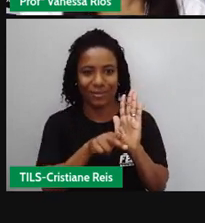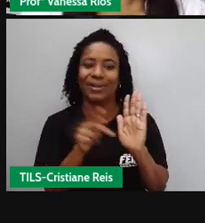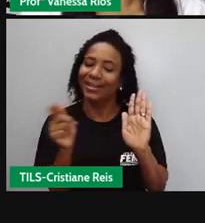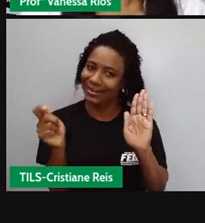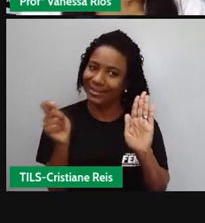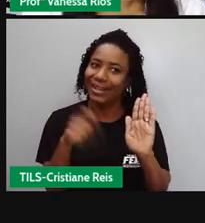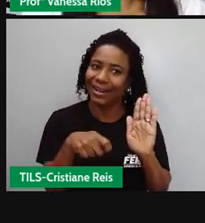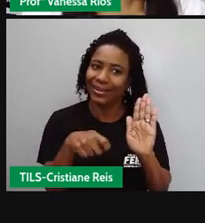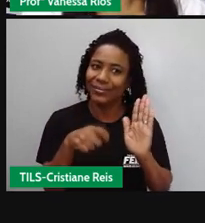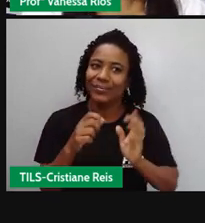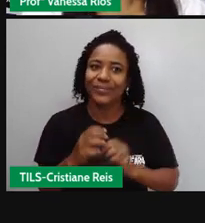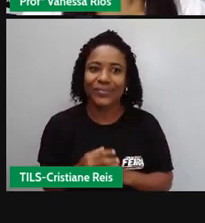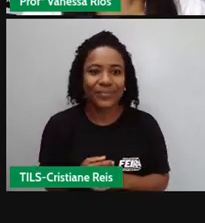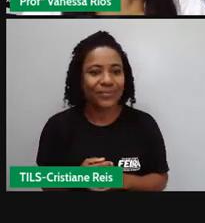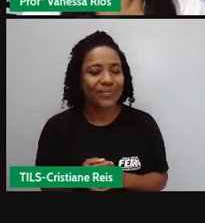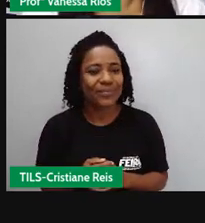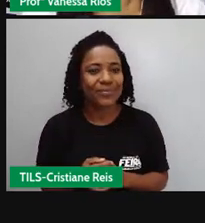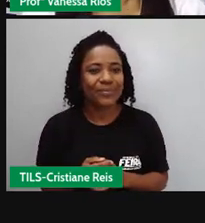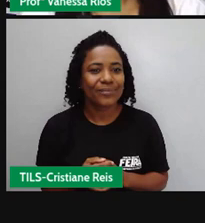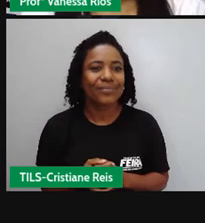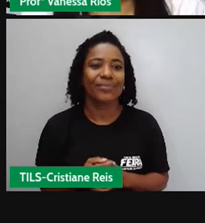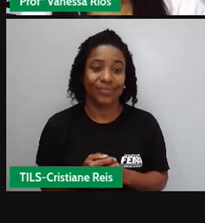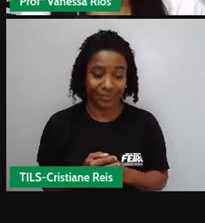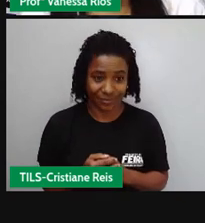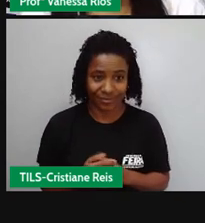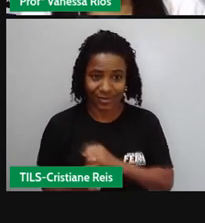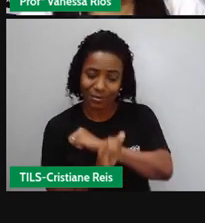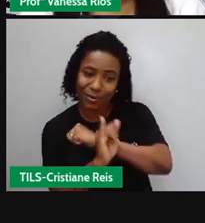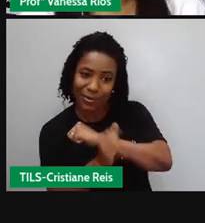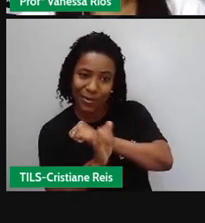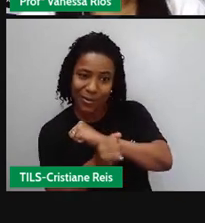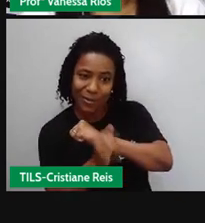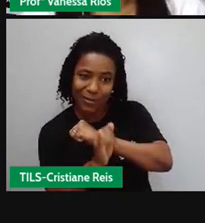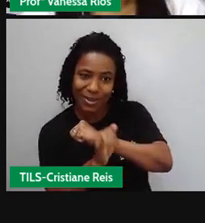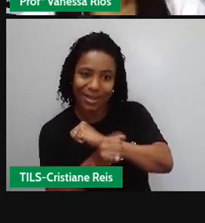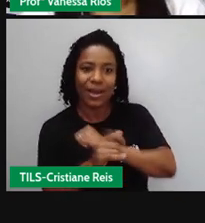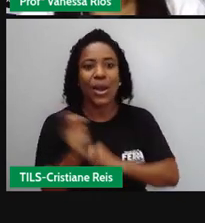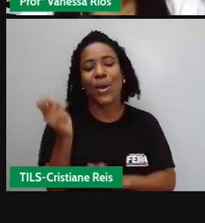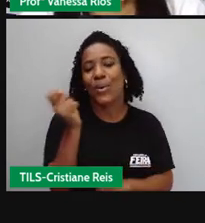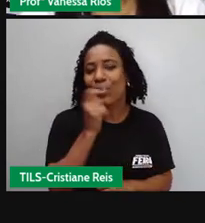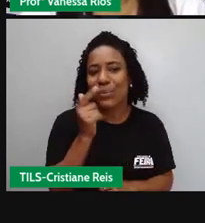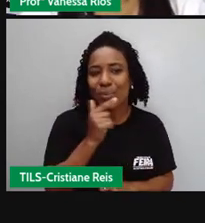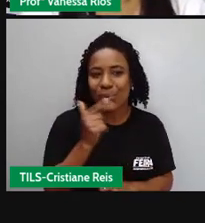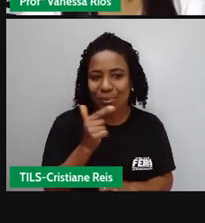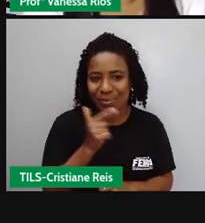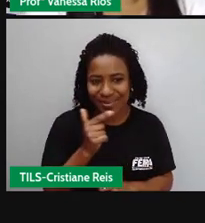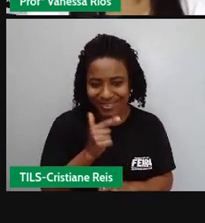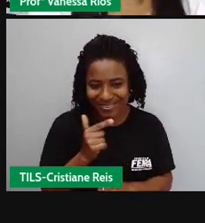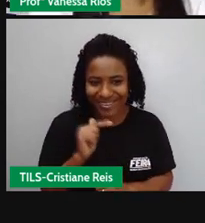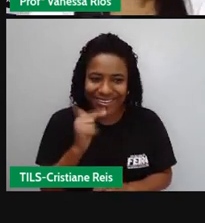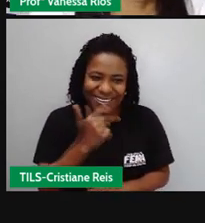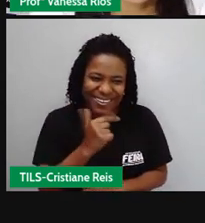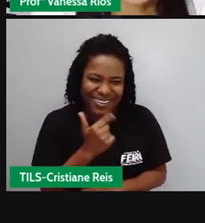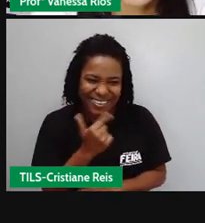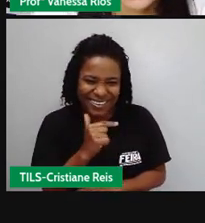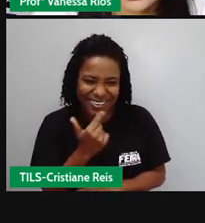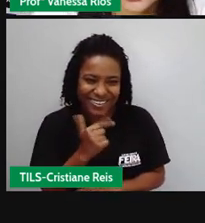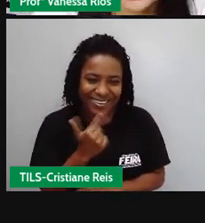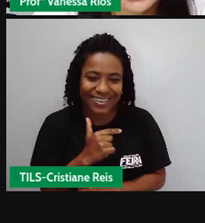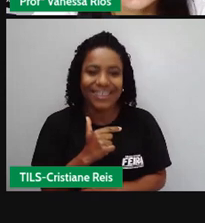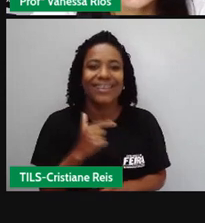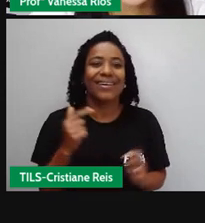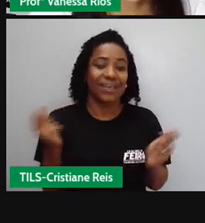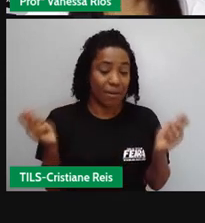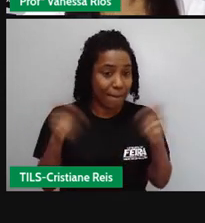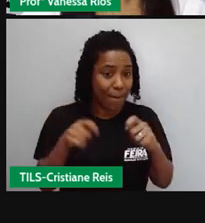E aí, a crônica, ela pode aparecer como crônica humorística. A gente viu que pode aparecer como uma crônica